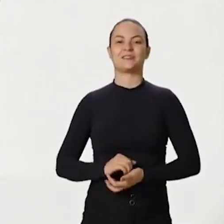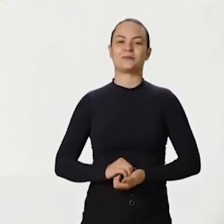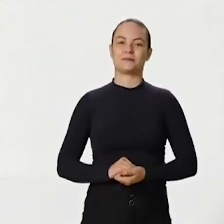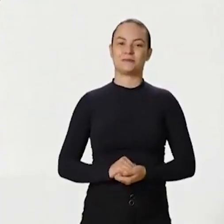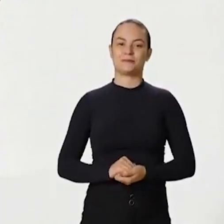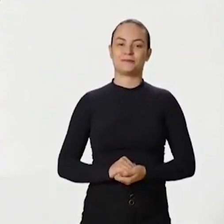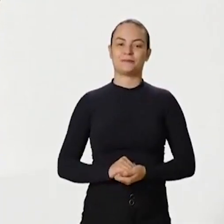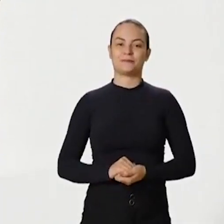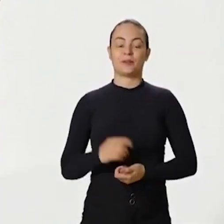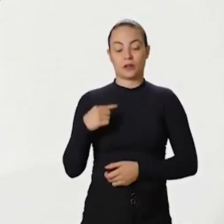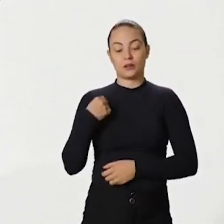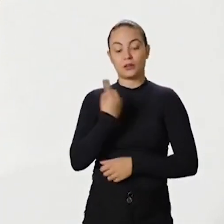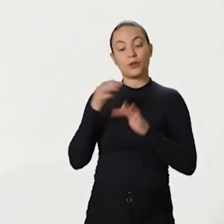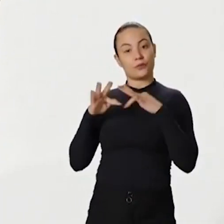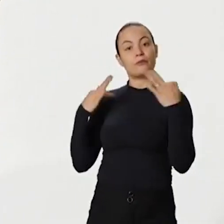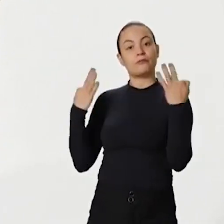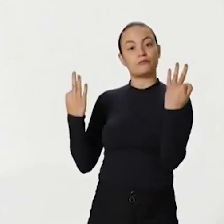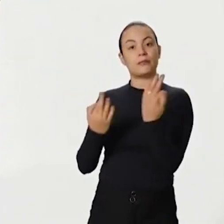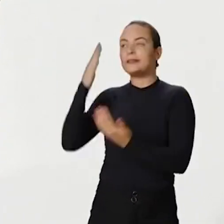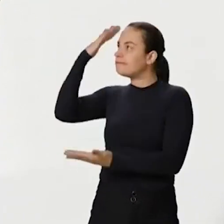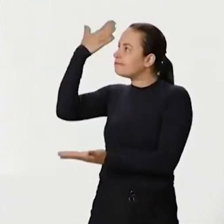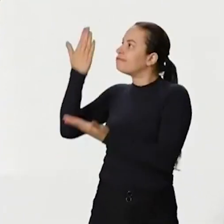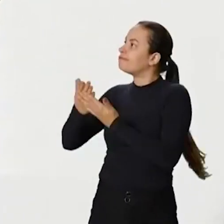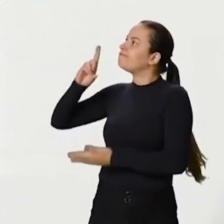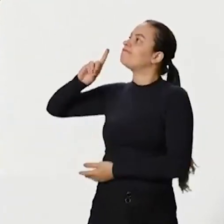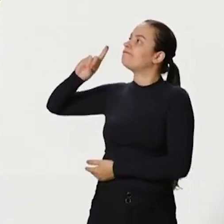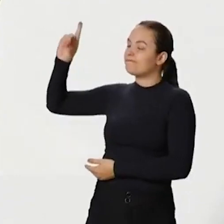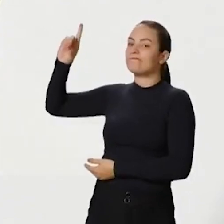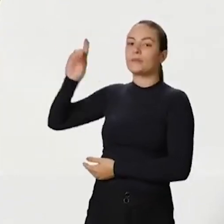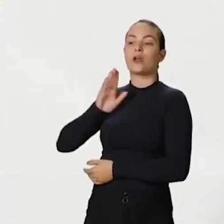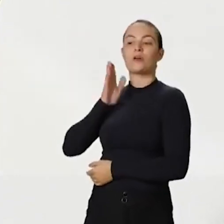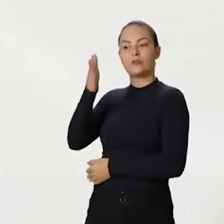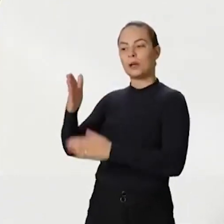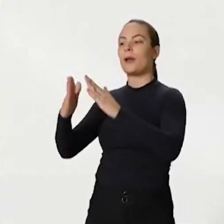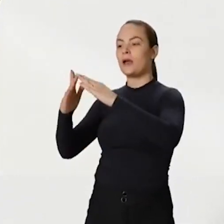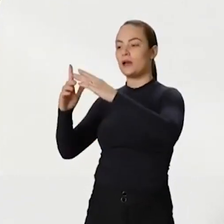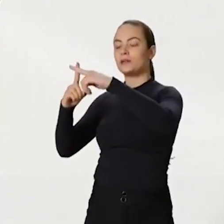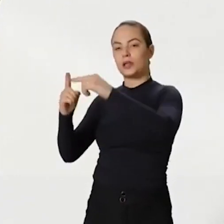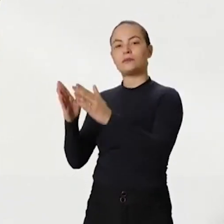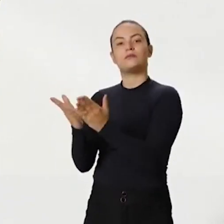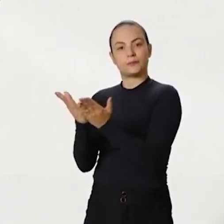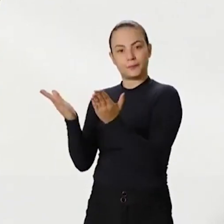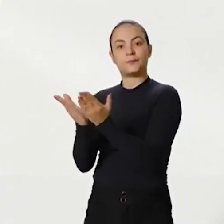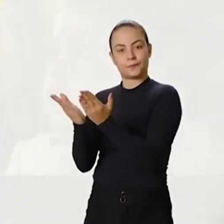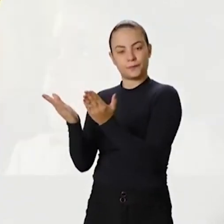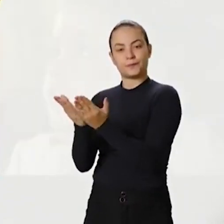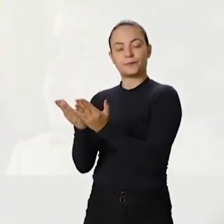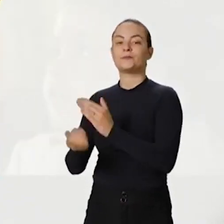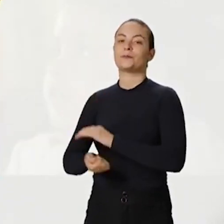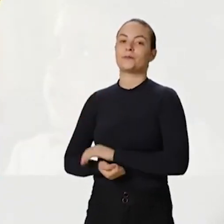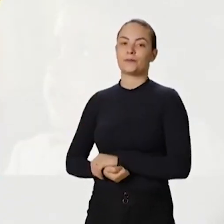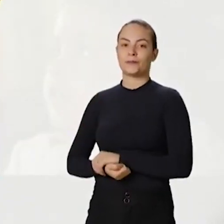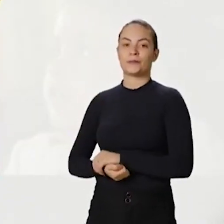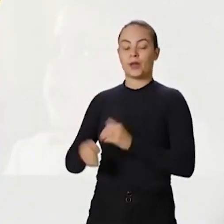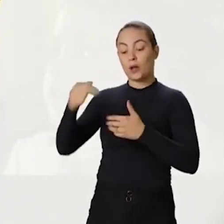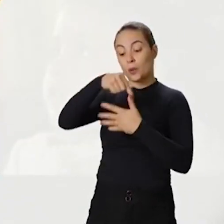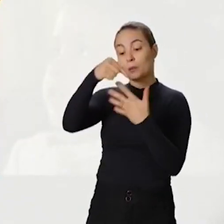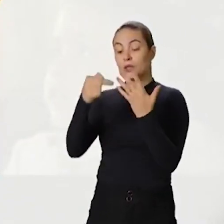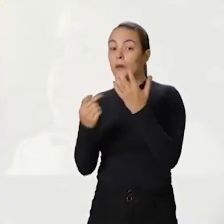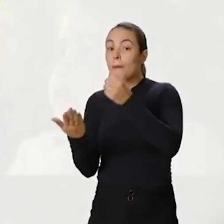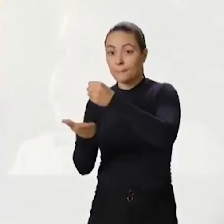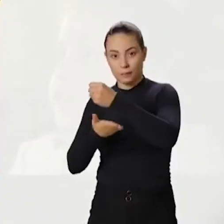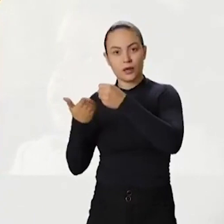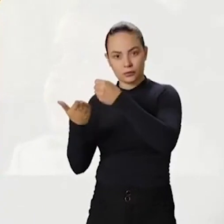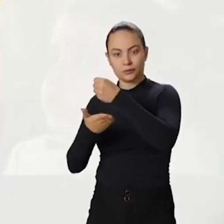Nós somos de uma família cristã, pentecostal, frequentamos uma igreja evangélica. E os princípios básicos